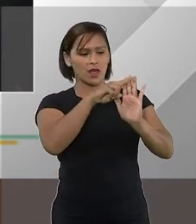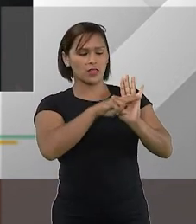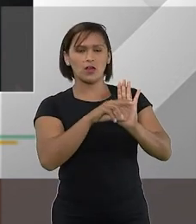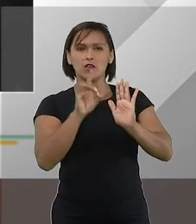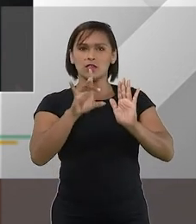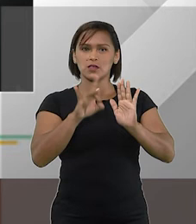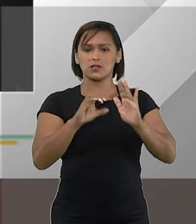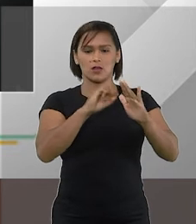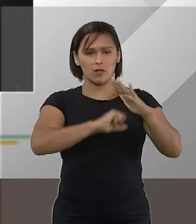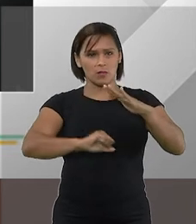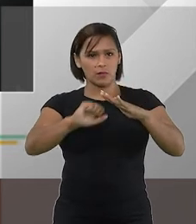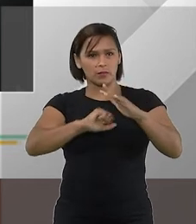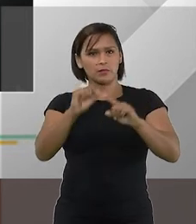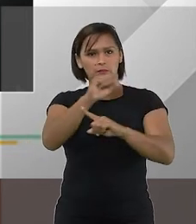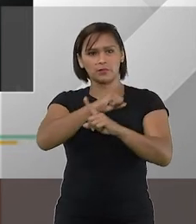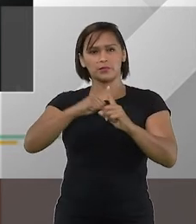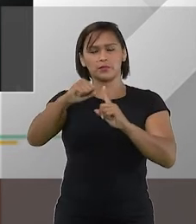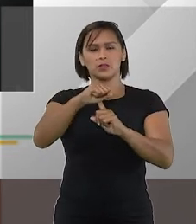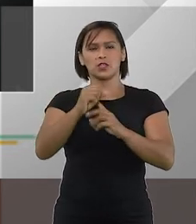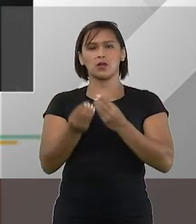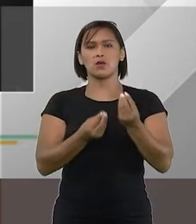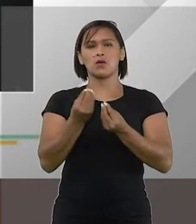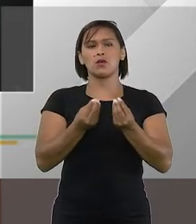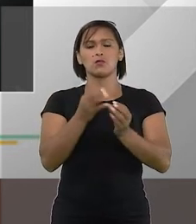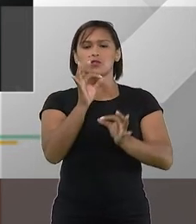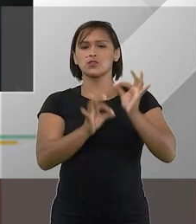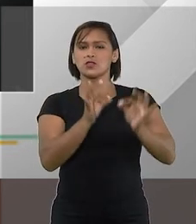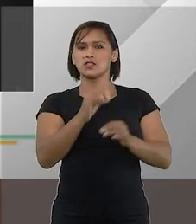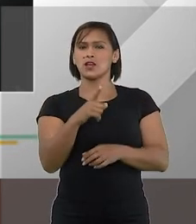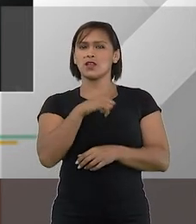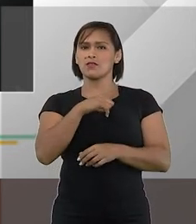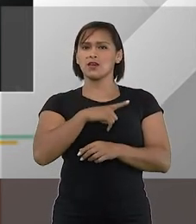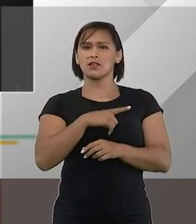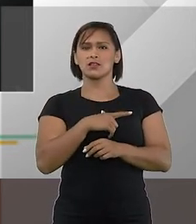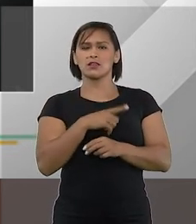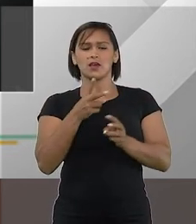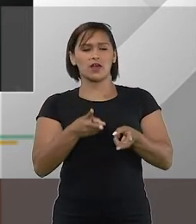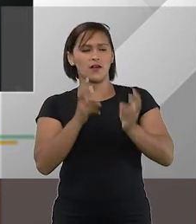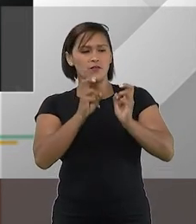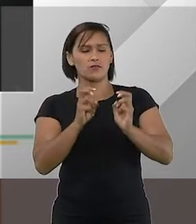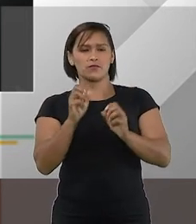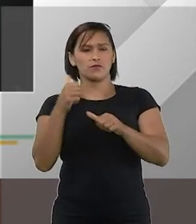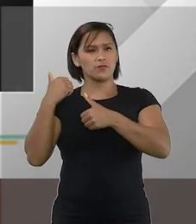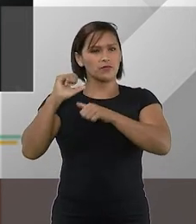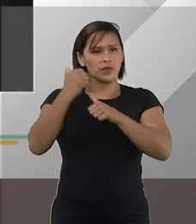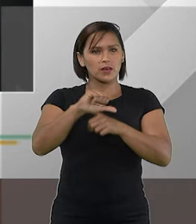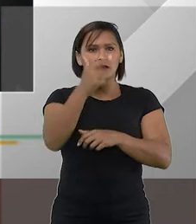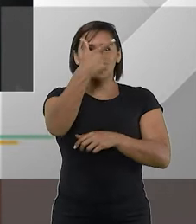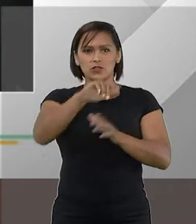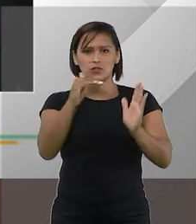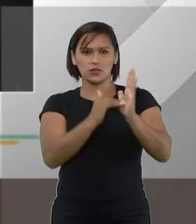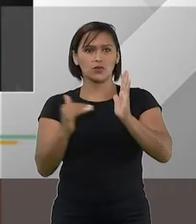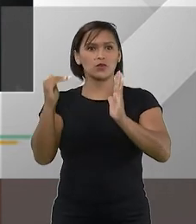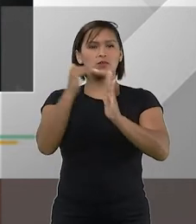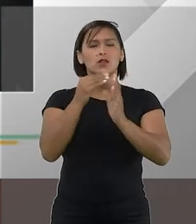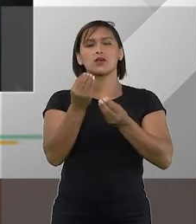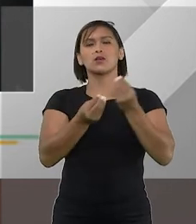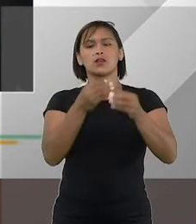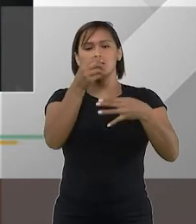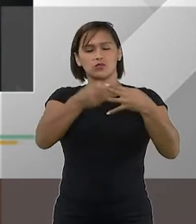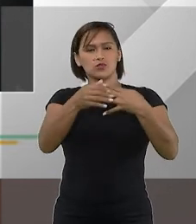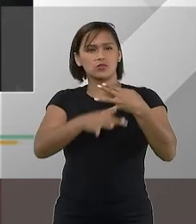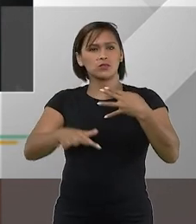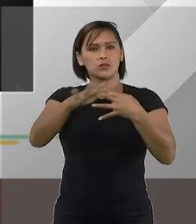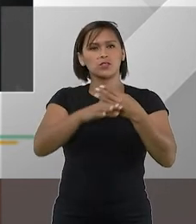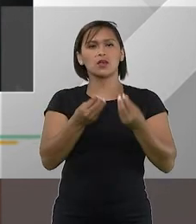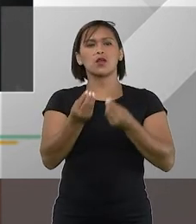norma só vale para sociedades empresárias o judiciário então vai ter que rever essa jurisprudência que amplia o alcance da lei como é que o